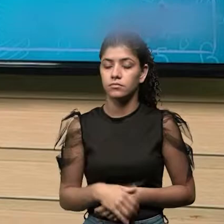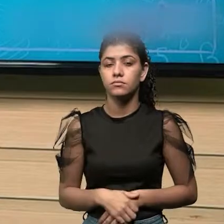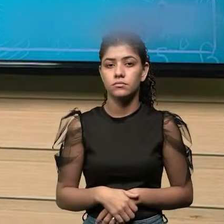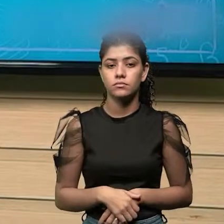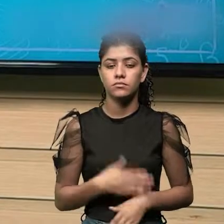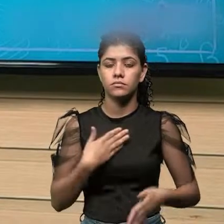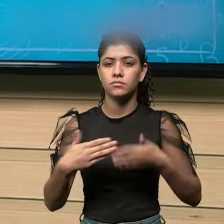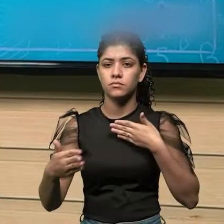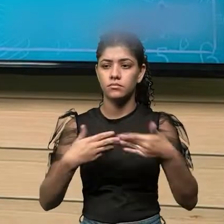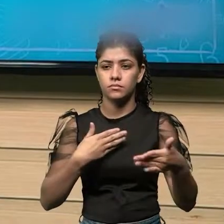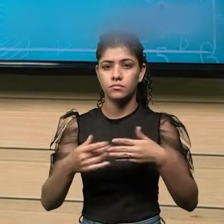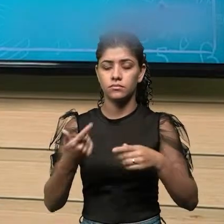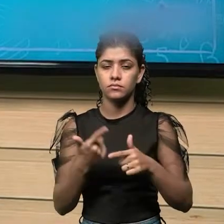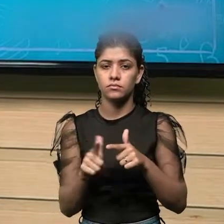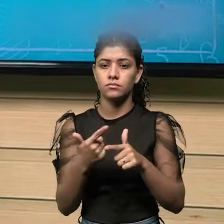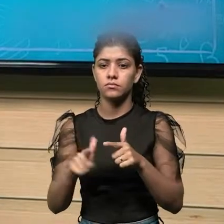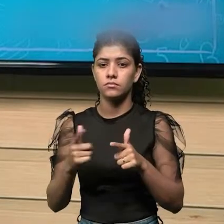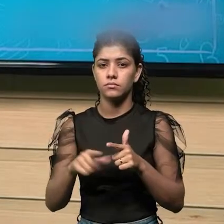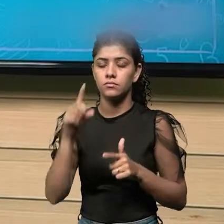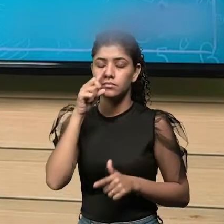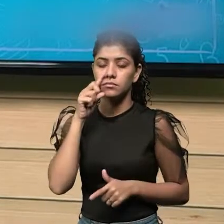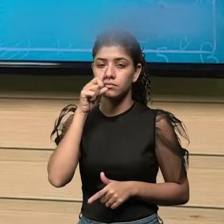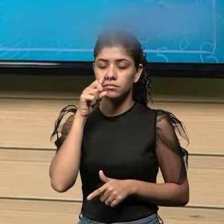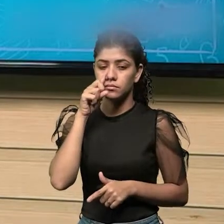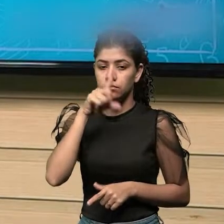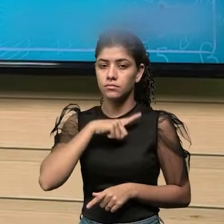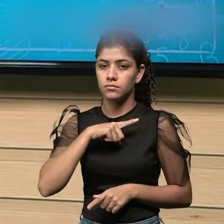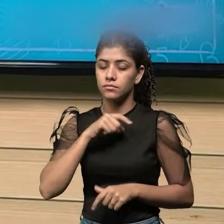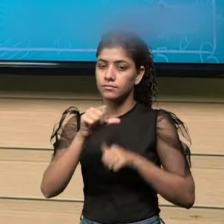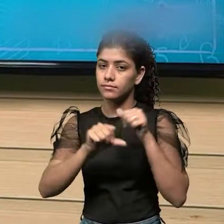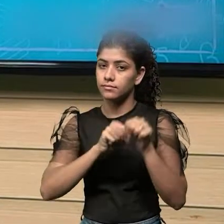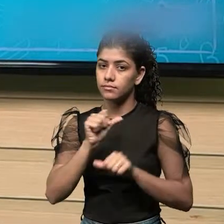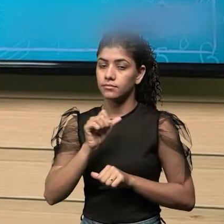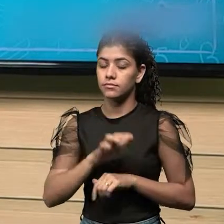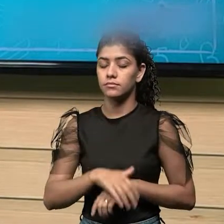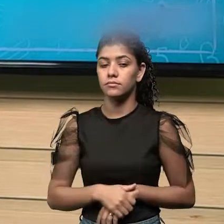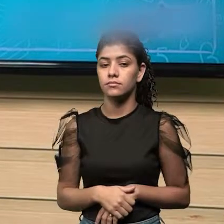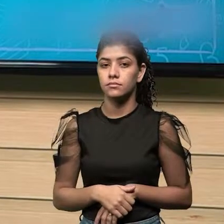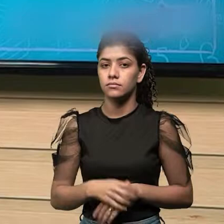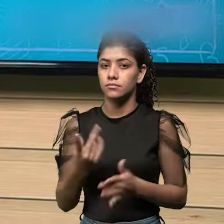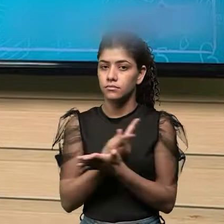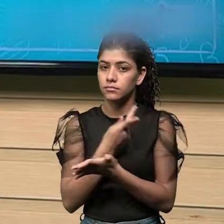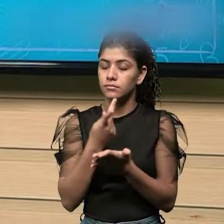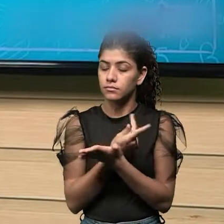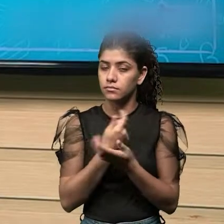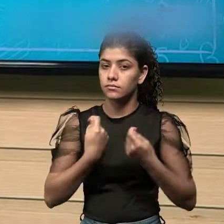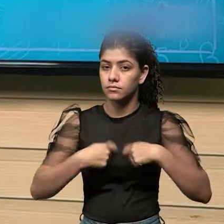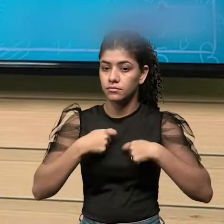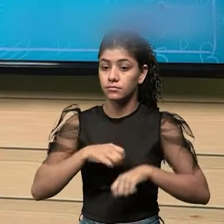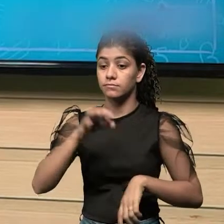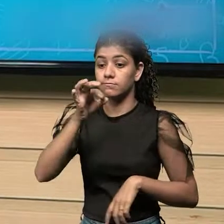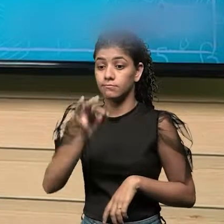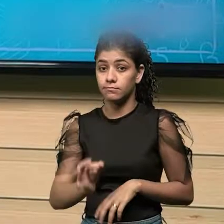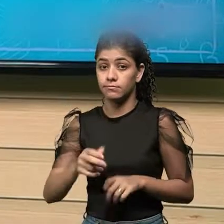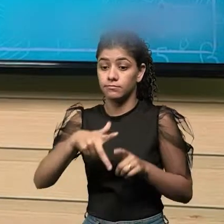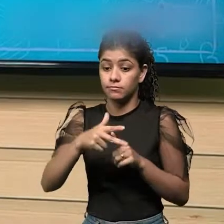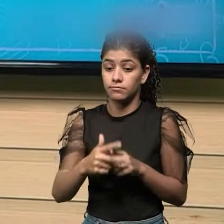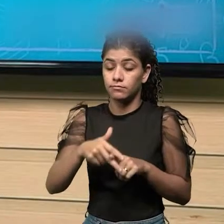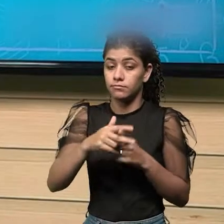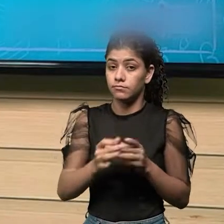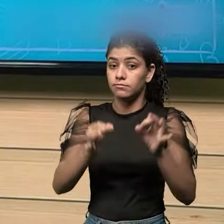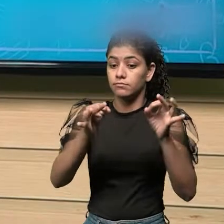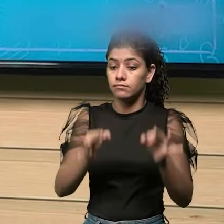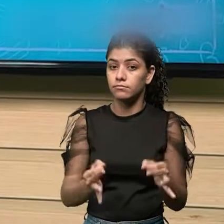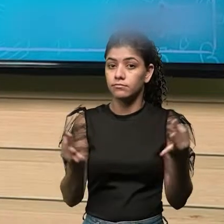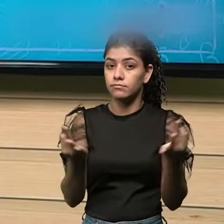diminuir qualquer risco de medida errada. Ele tem que estar realmente calibrado para aquilo